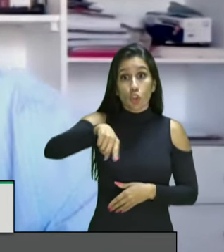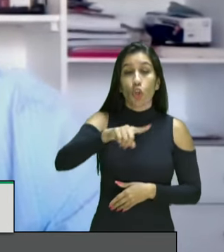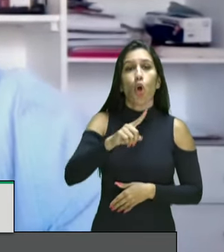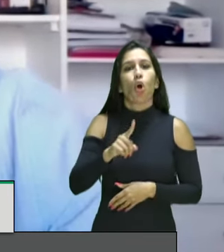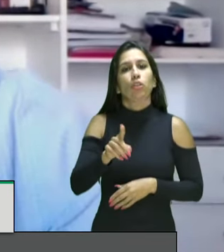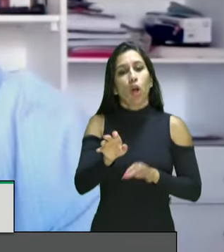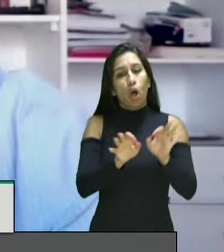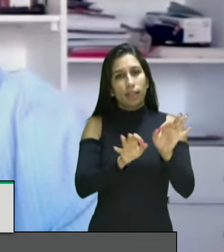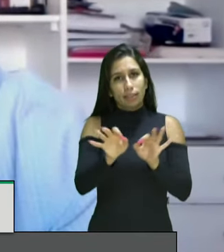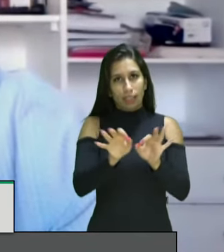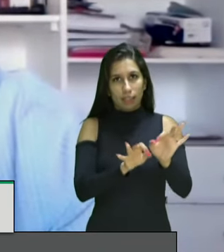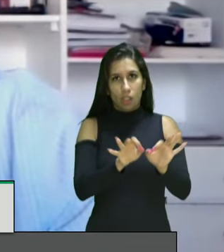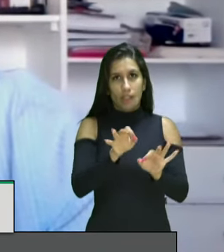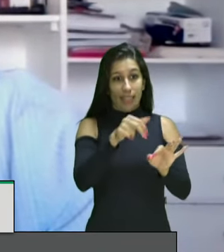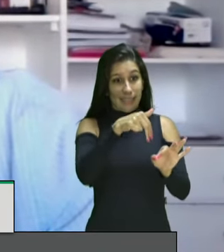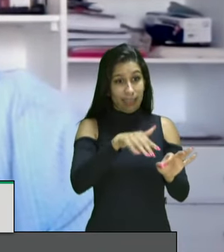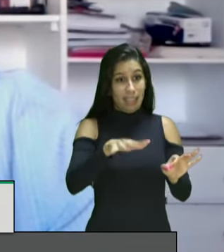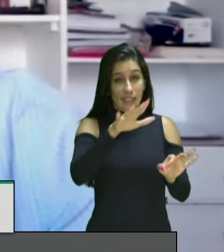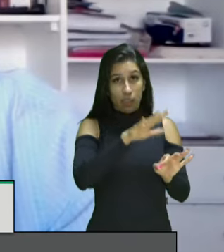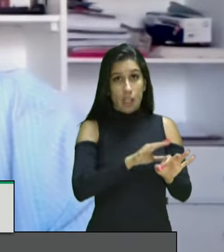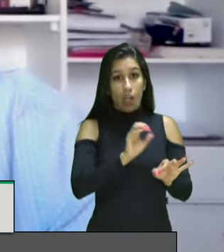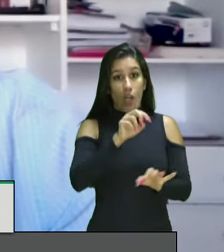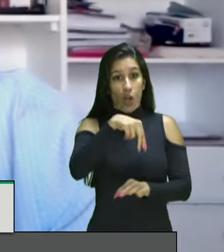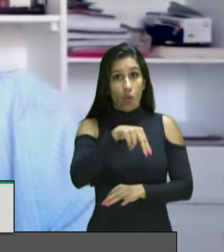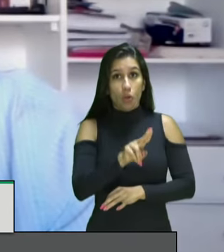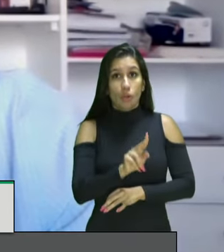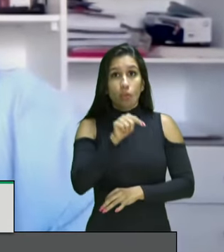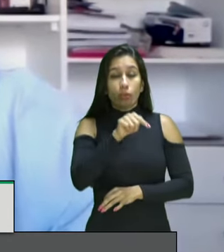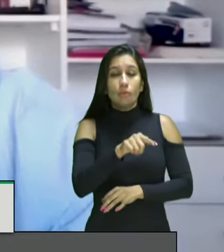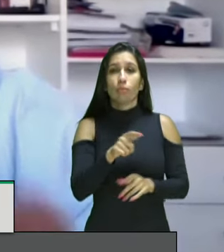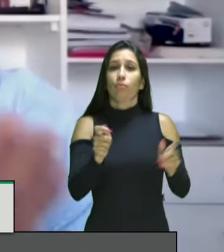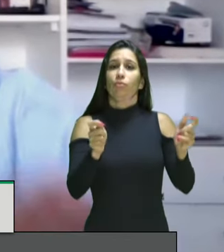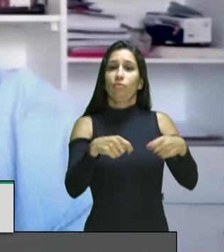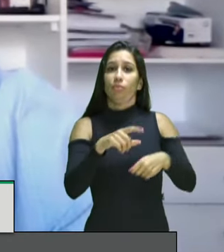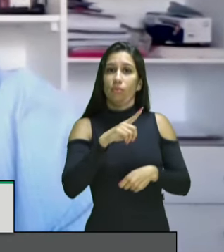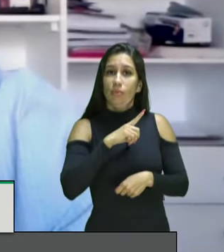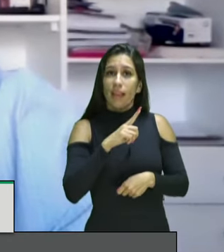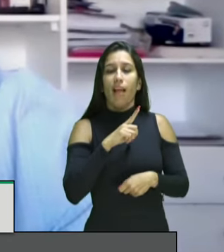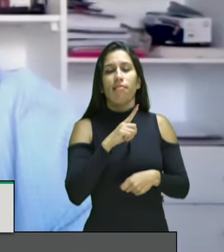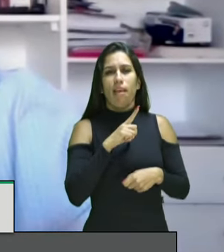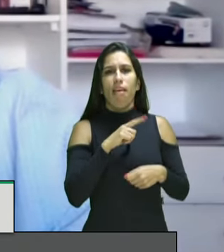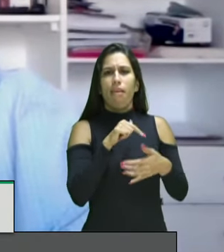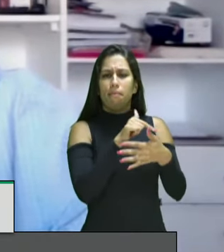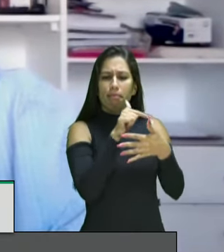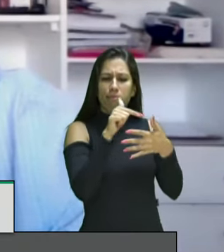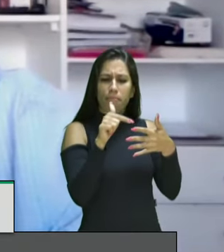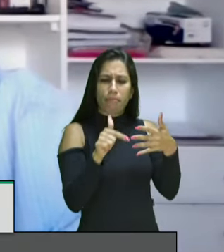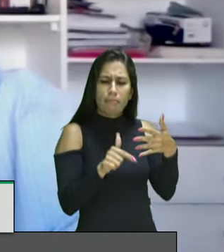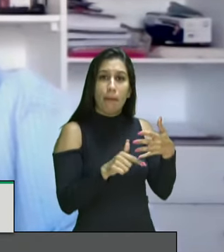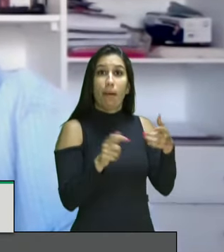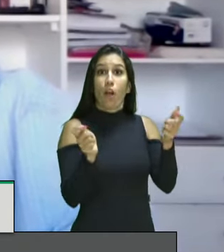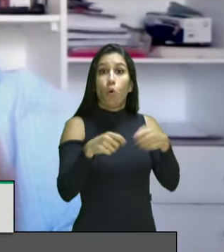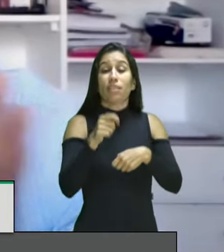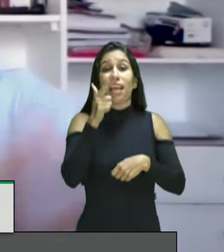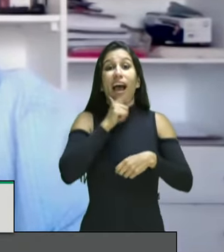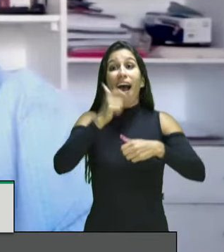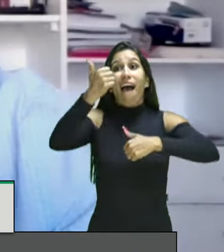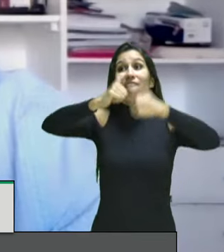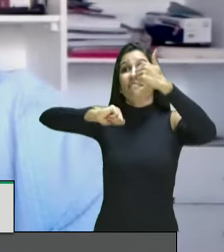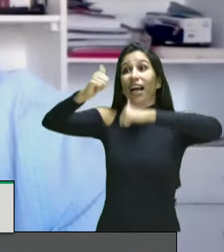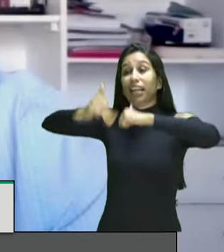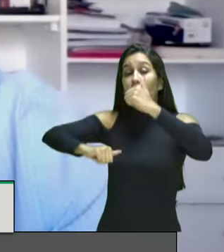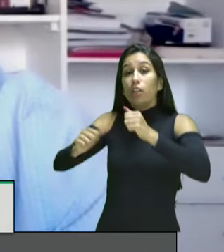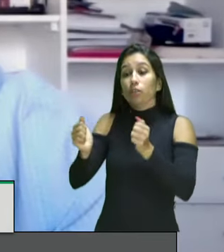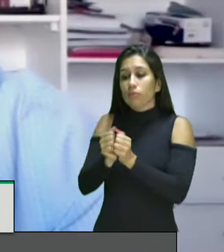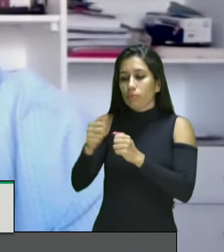organização das Nações Unidas a ONU possa ter subsídios para avaliar junto aos países e a todos